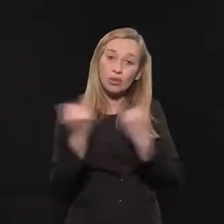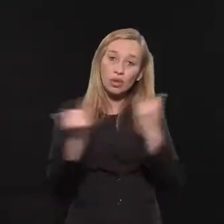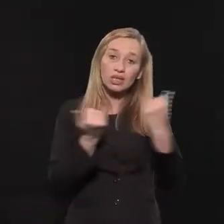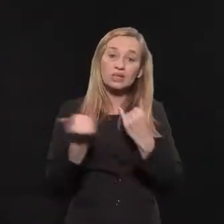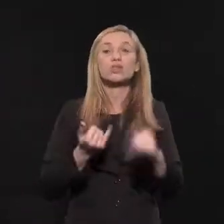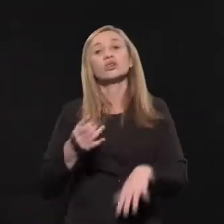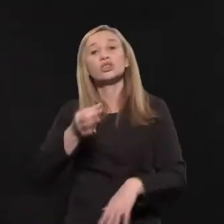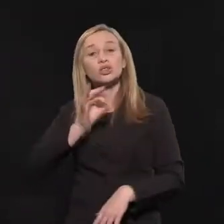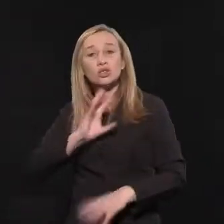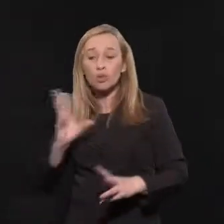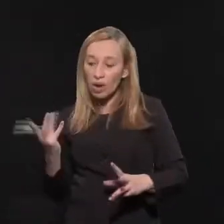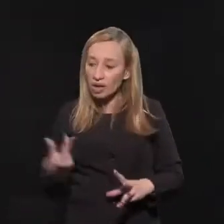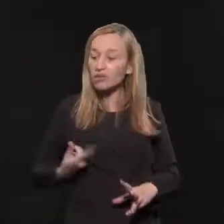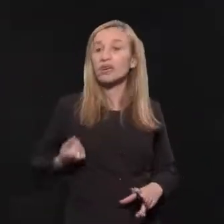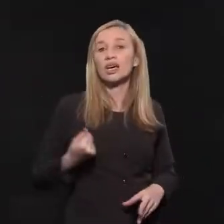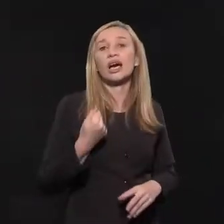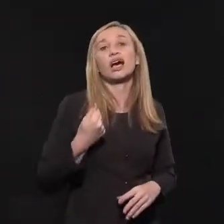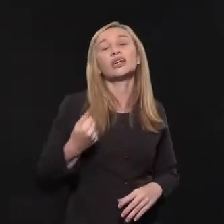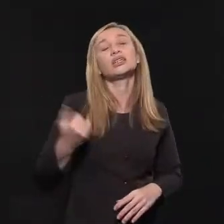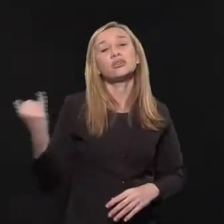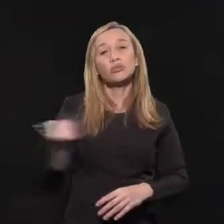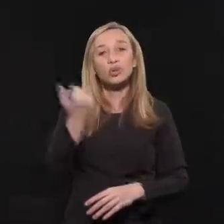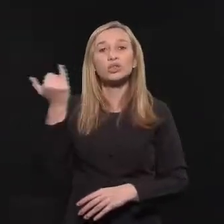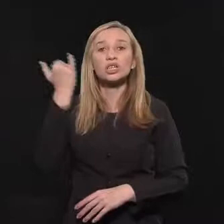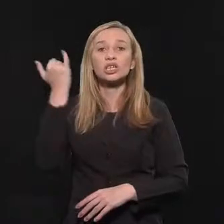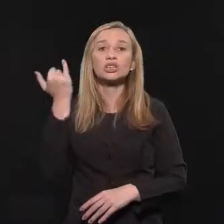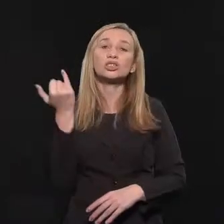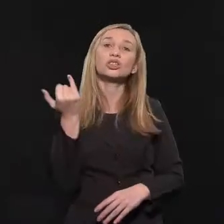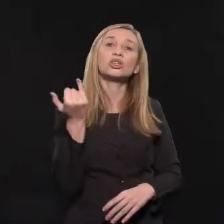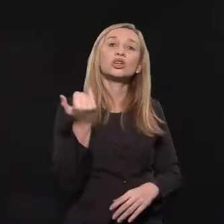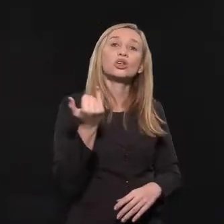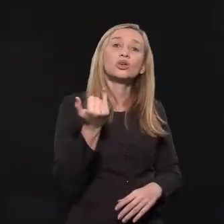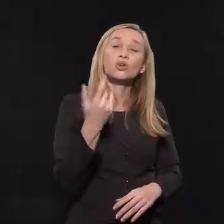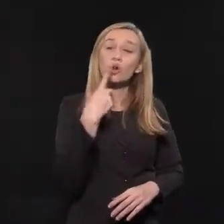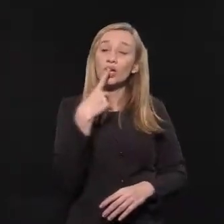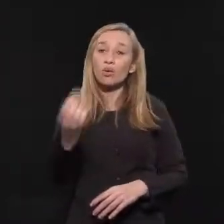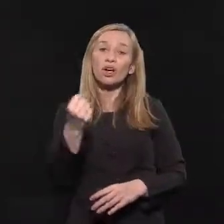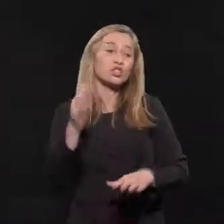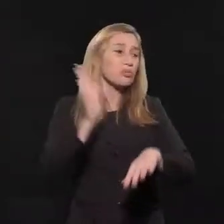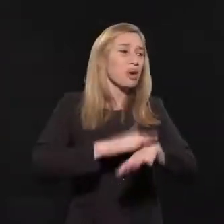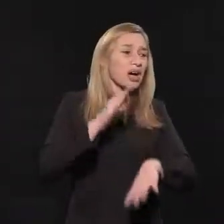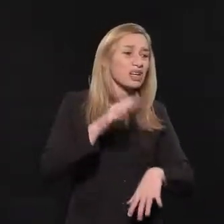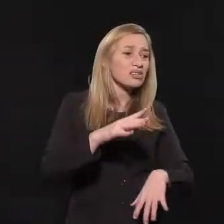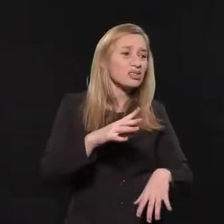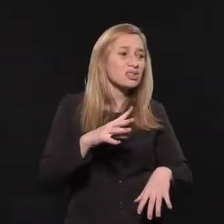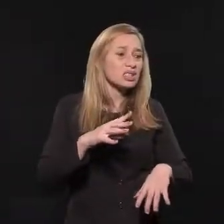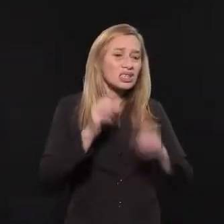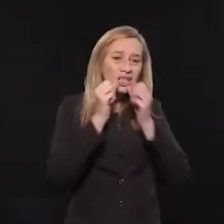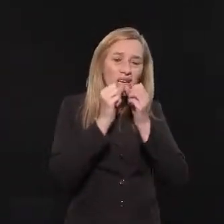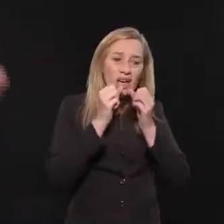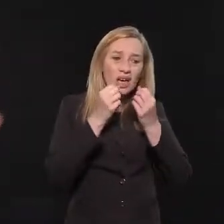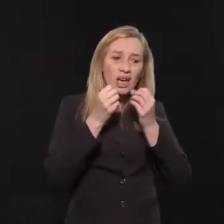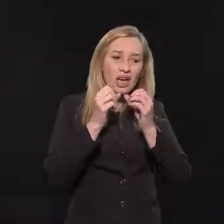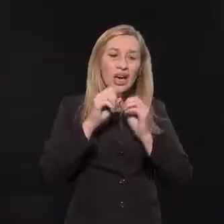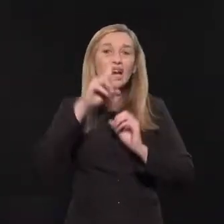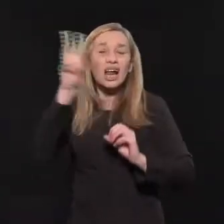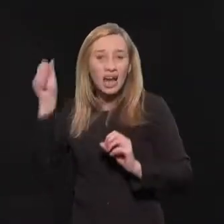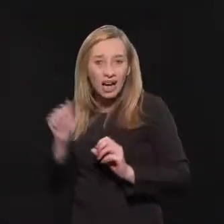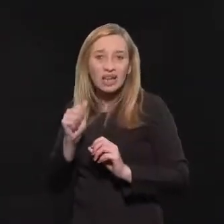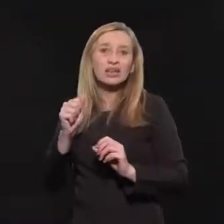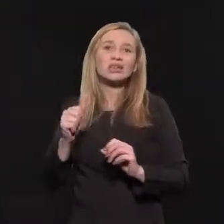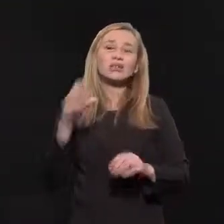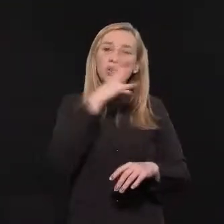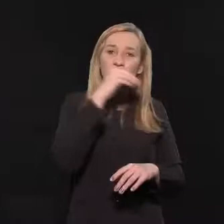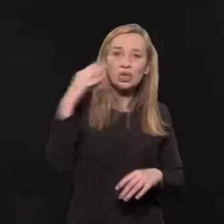nossas informações mais adequadas, de forma mais oportuna, com uma linguagem que seja mais acessível